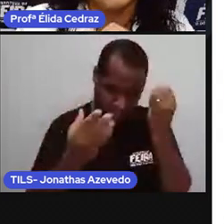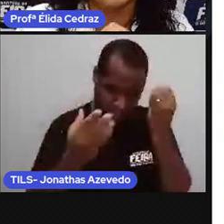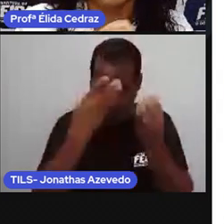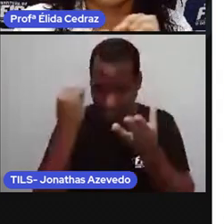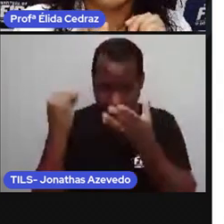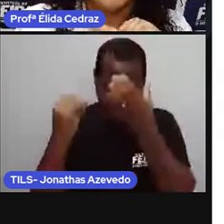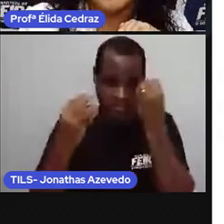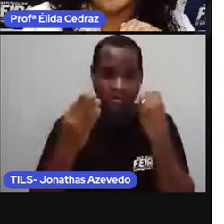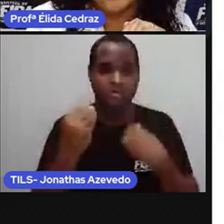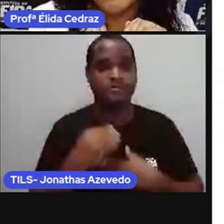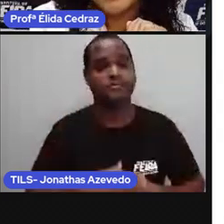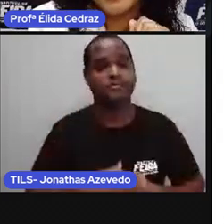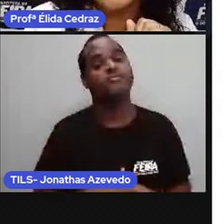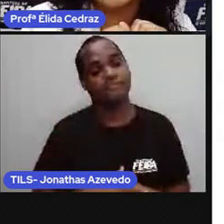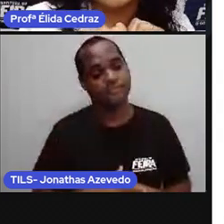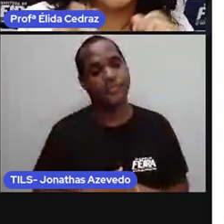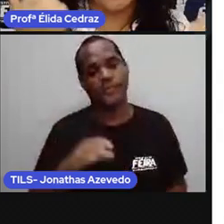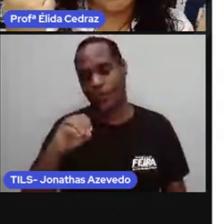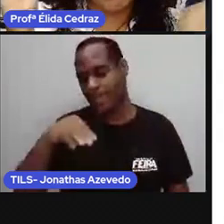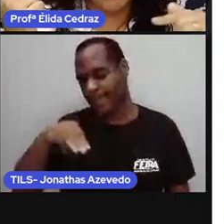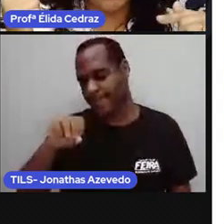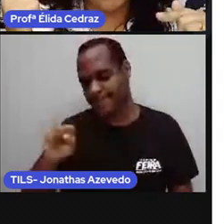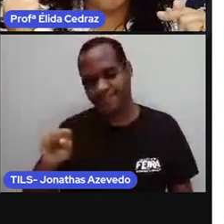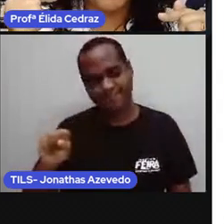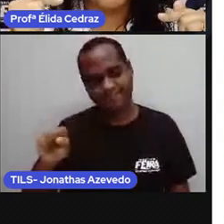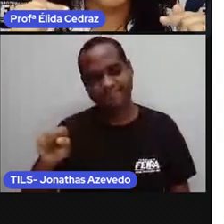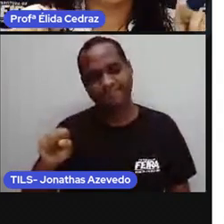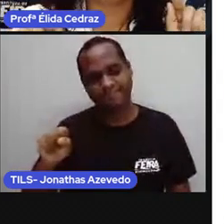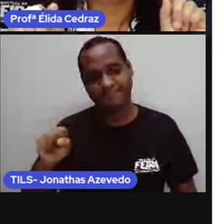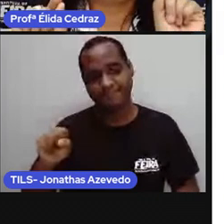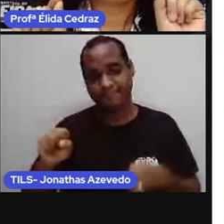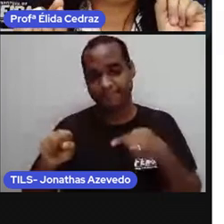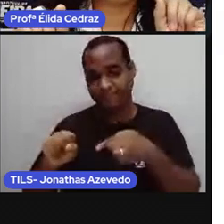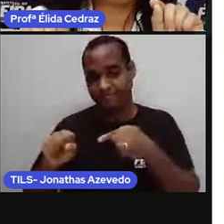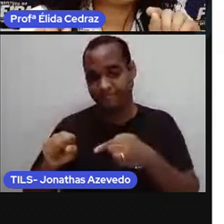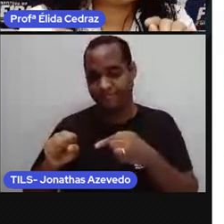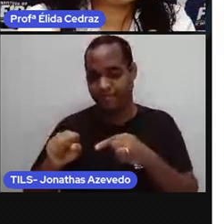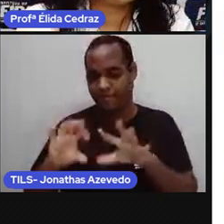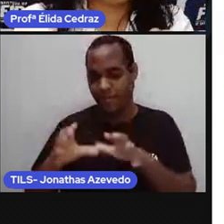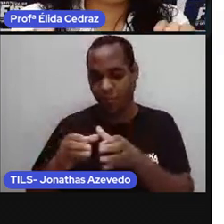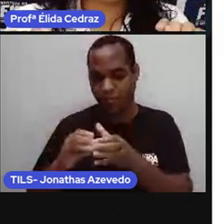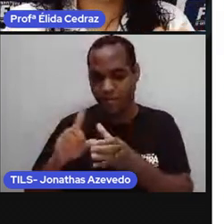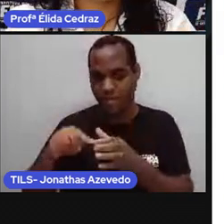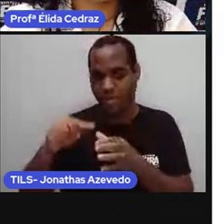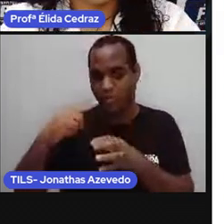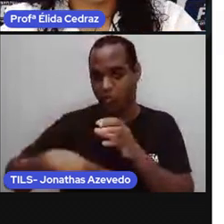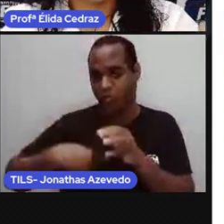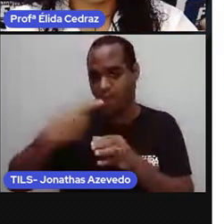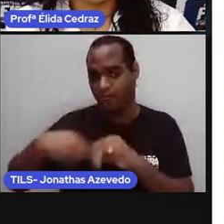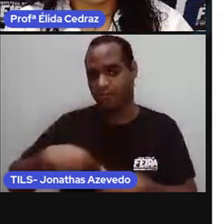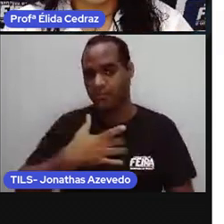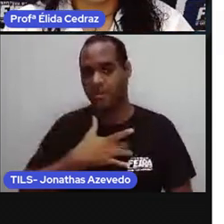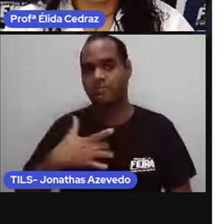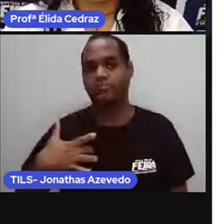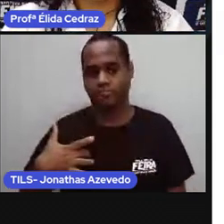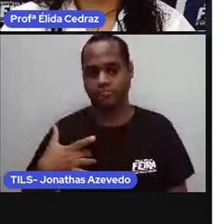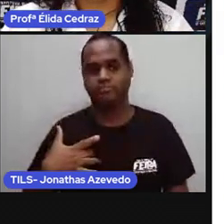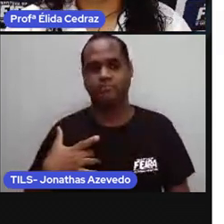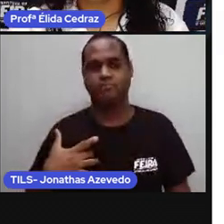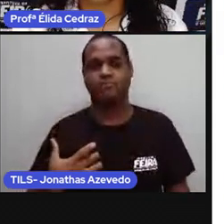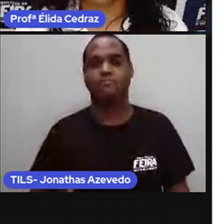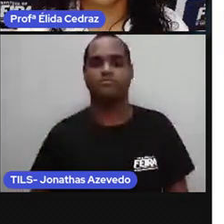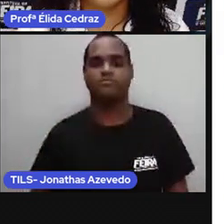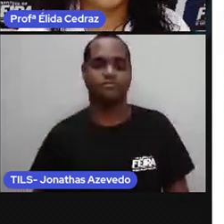certo? A OMS, que a Pró falou no começo, Organização Mundial da Saúde.